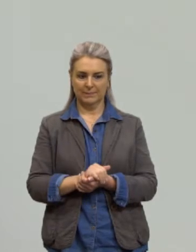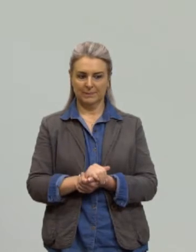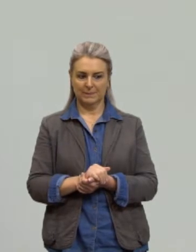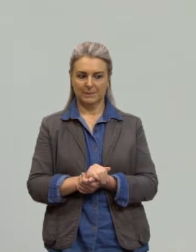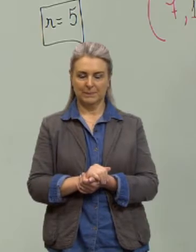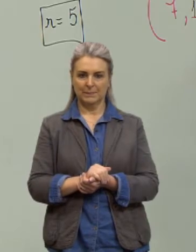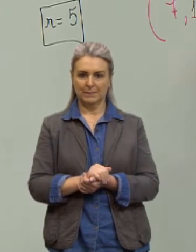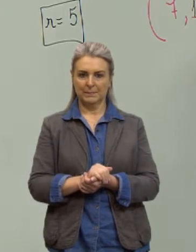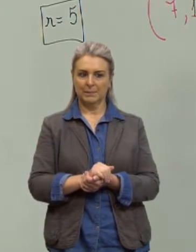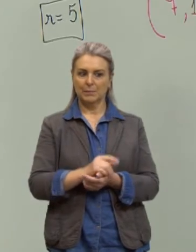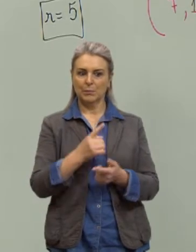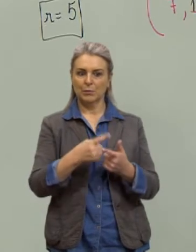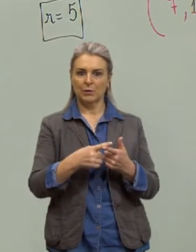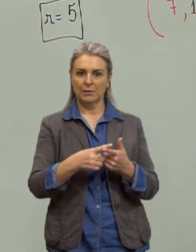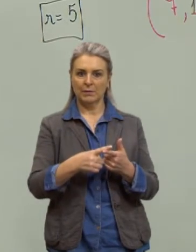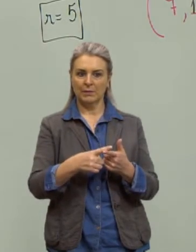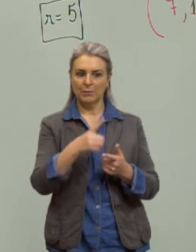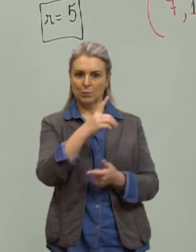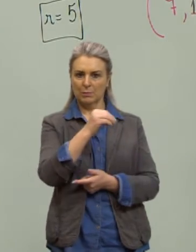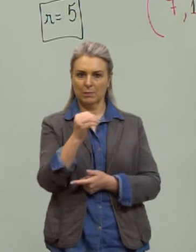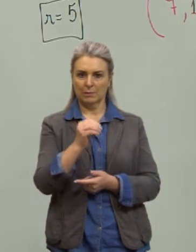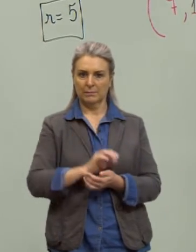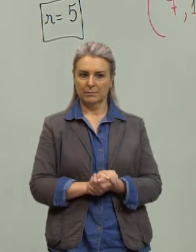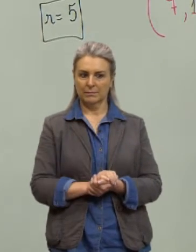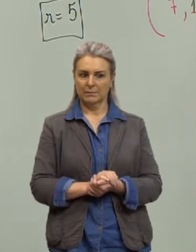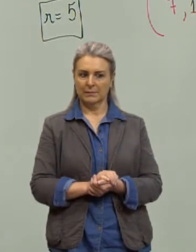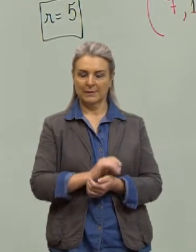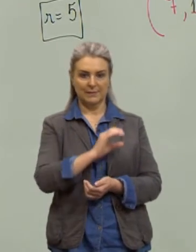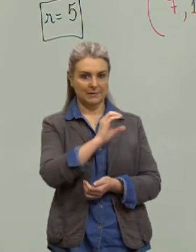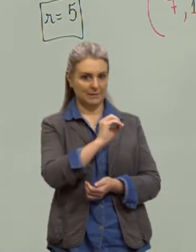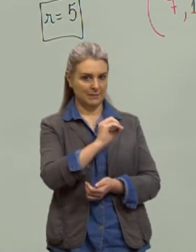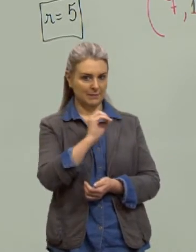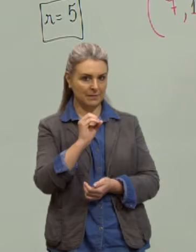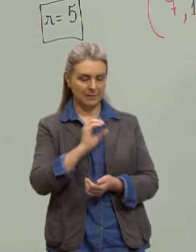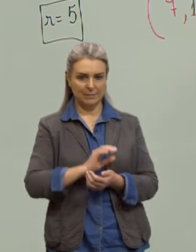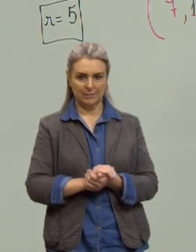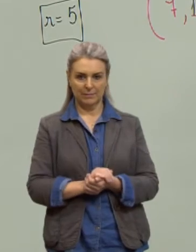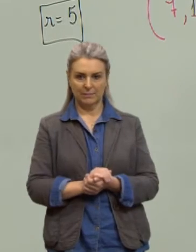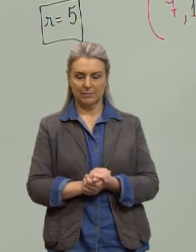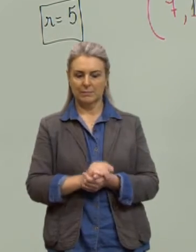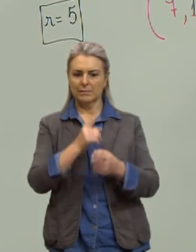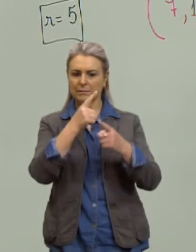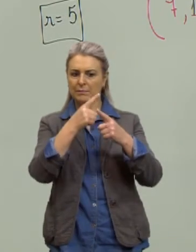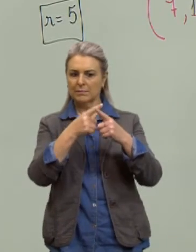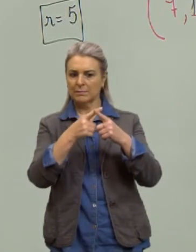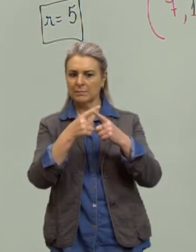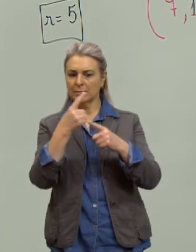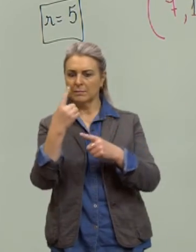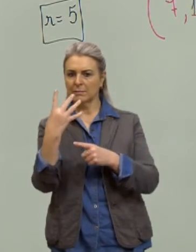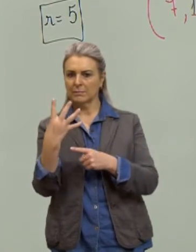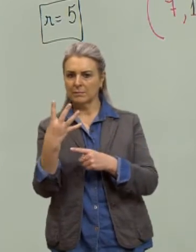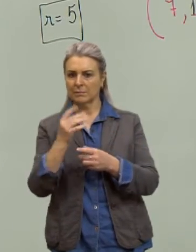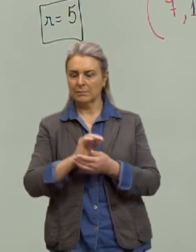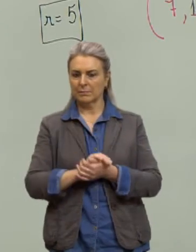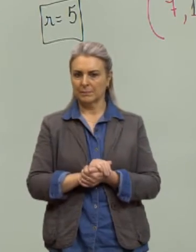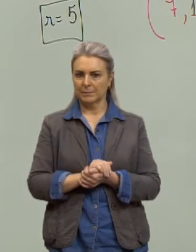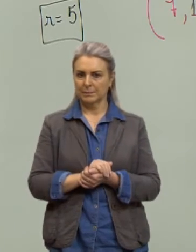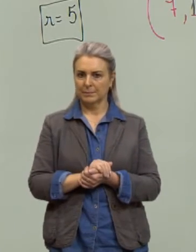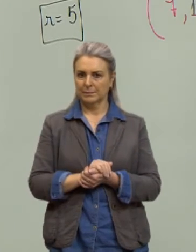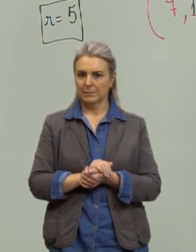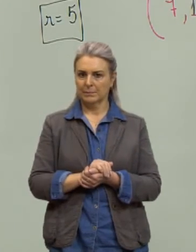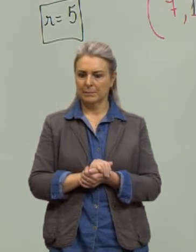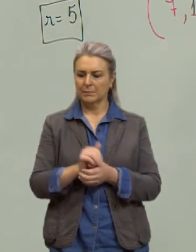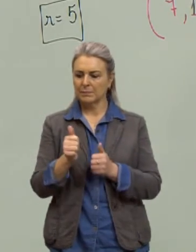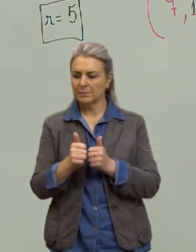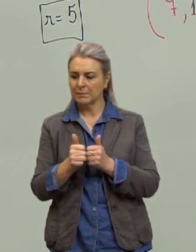de quatro porque ele termina em zero zero então quem é o próximo número múltiplo de quatro a partir do cem? o cento e um não é o cento e dois